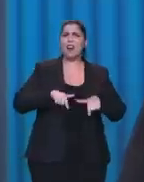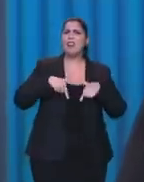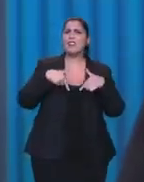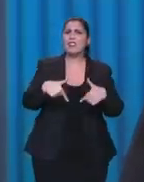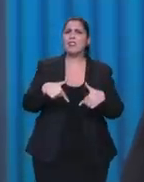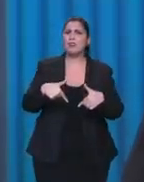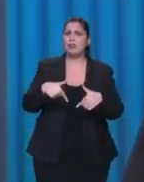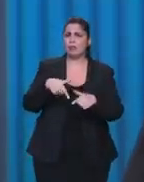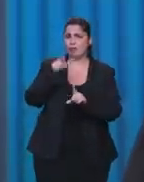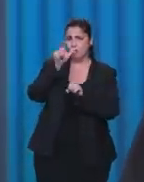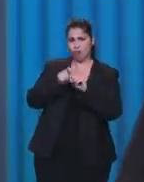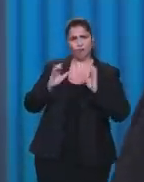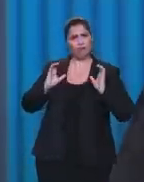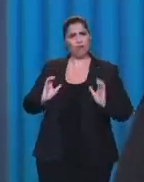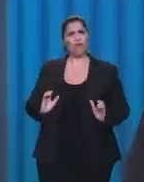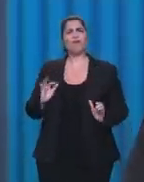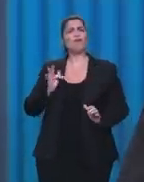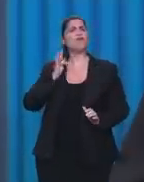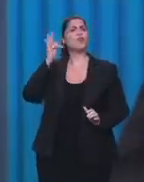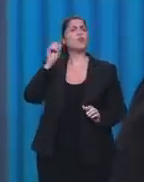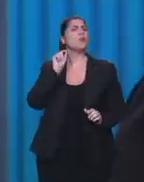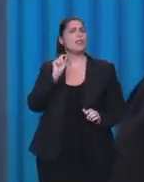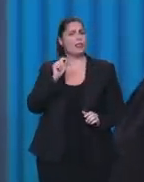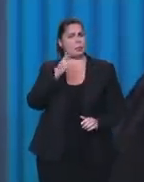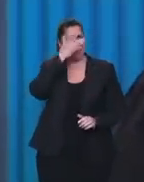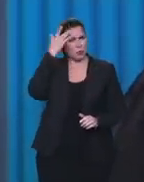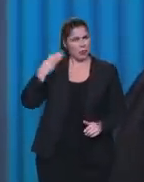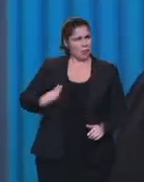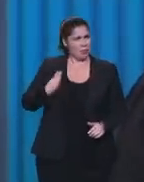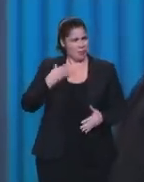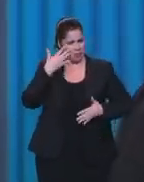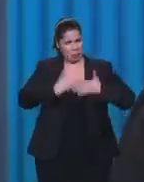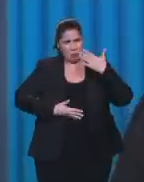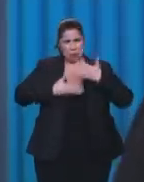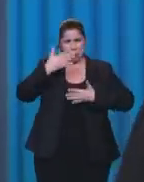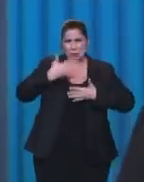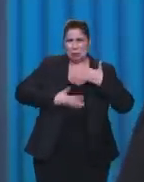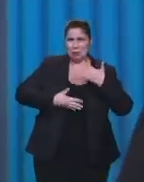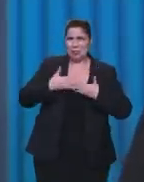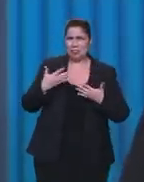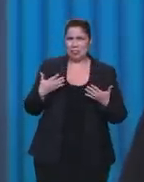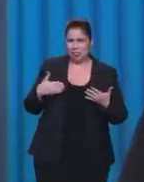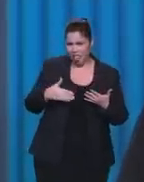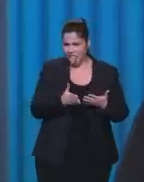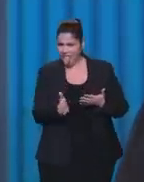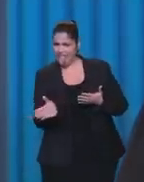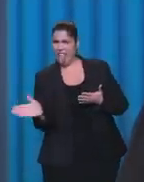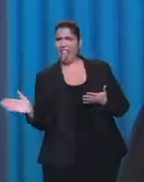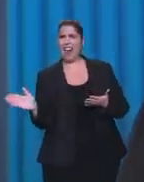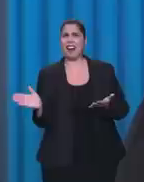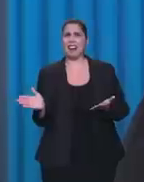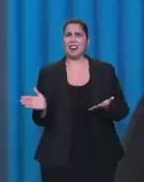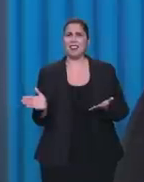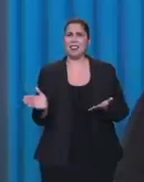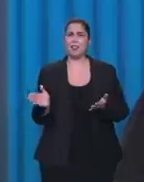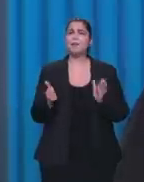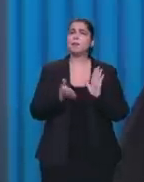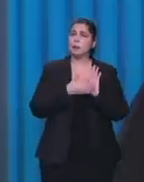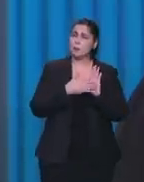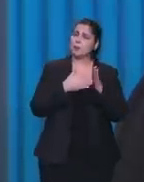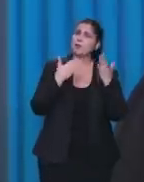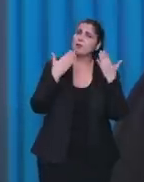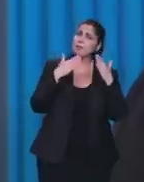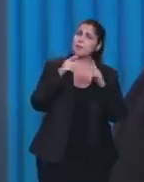cidadãos de uma vida deturpada. Então, eu queria também dizer, parabéns por a senhora pelo